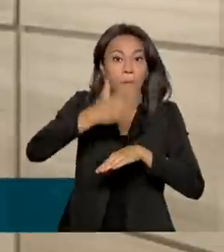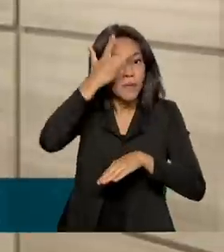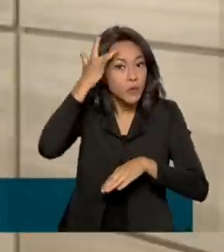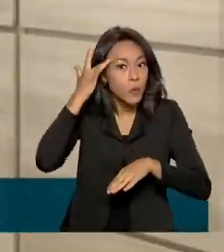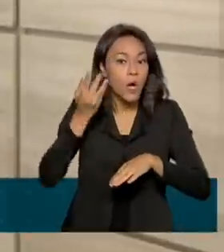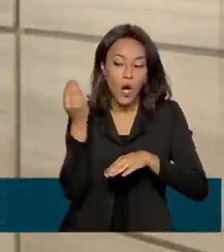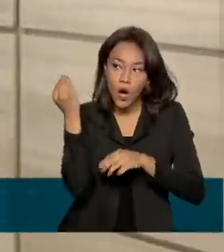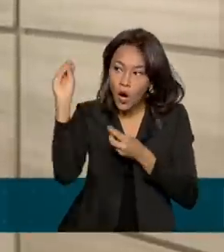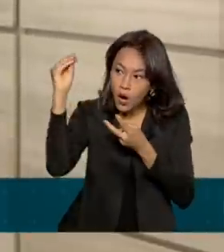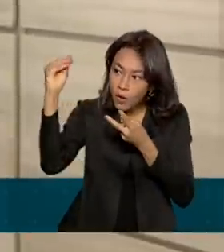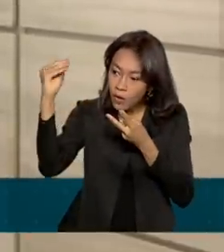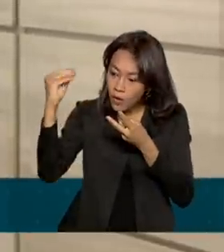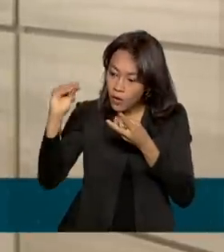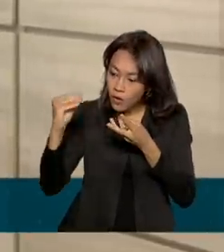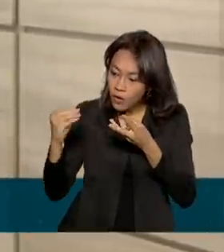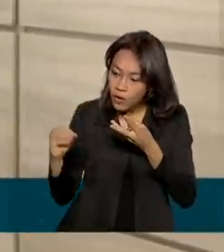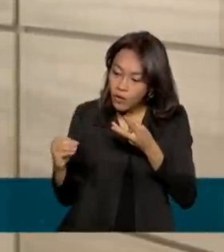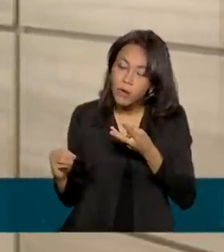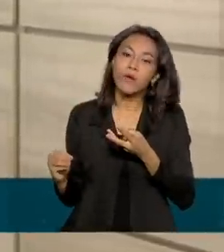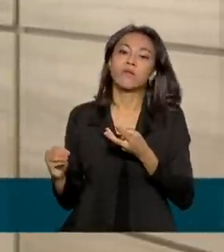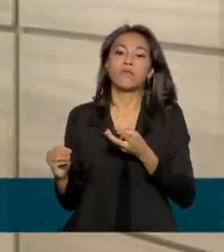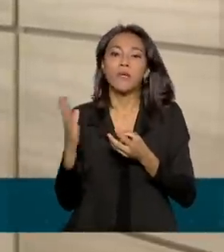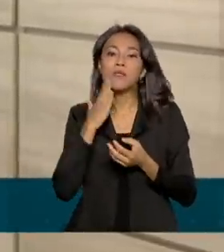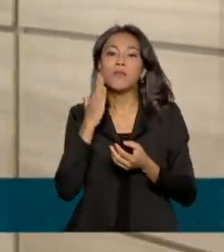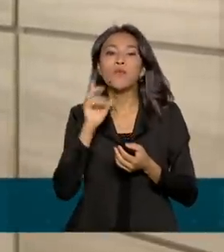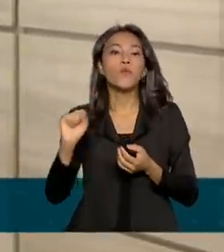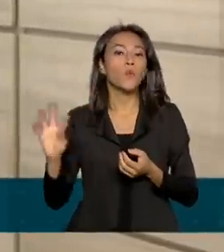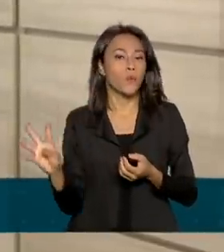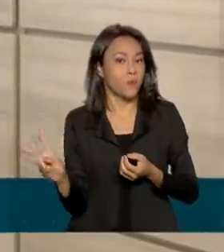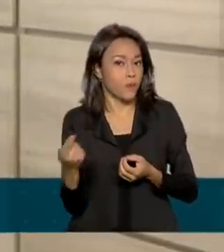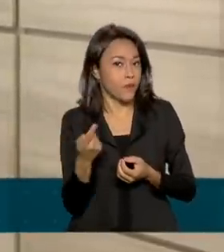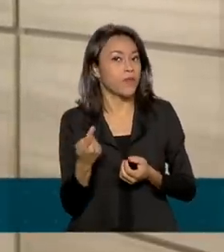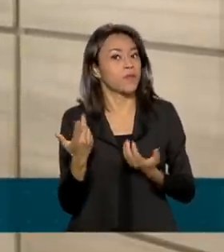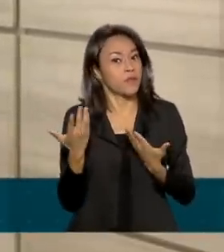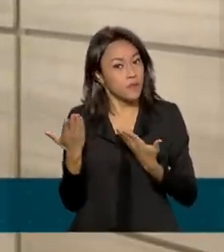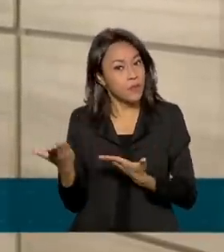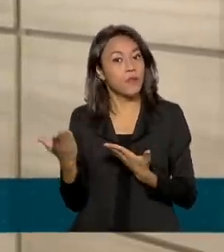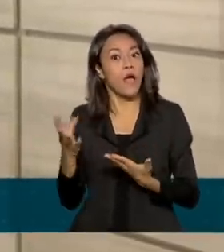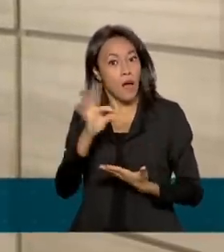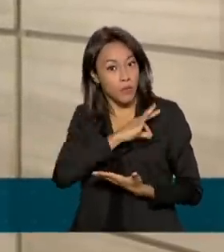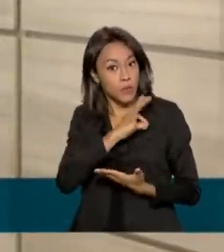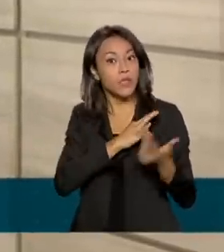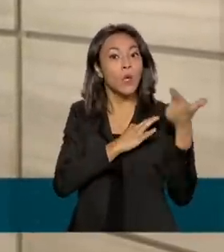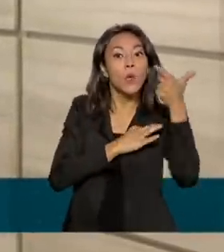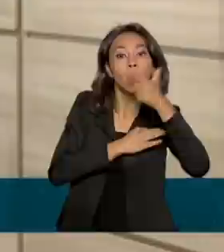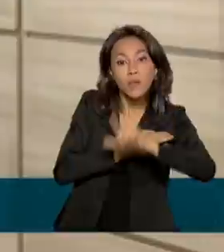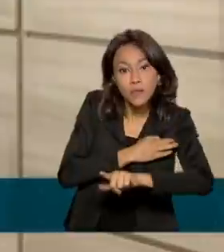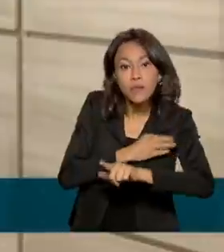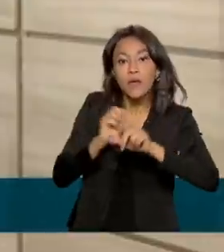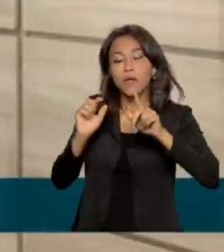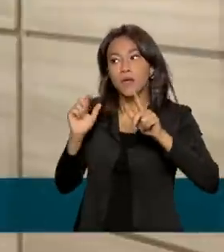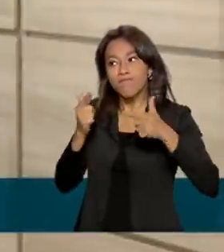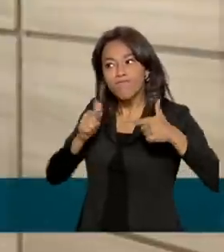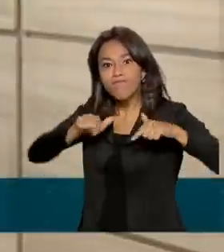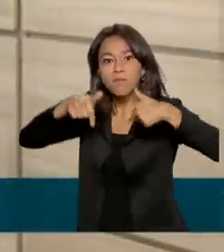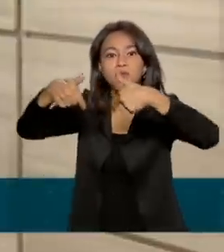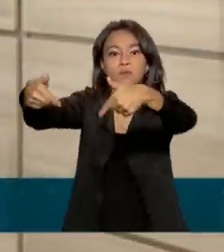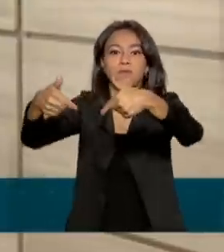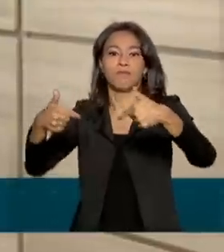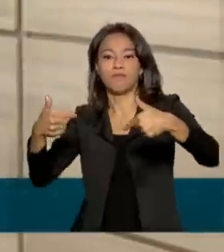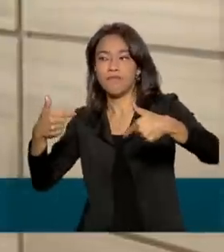haja a validação de toda a ocorrência policial. E assim, a polícia consiga agir para